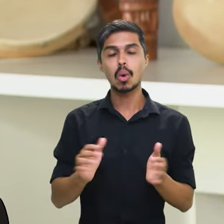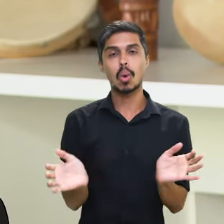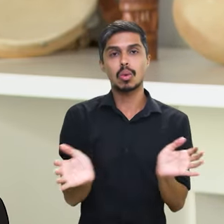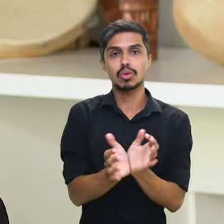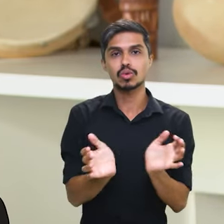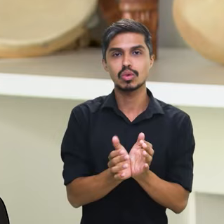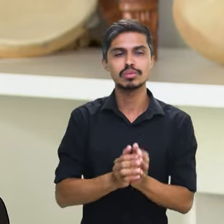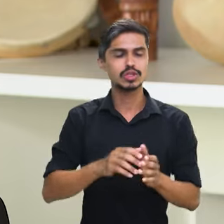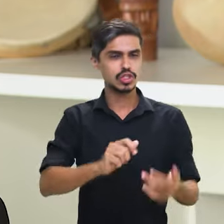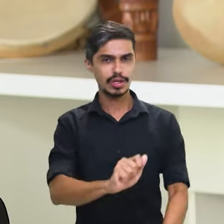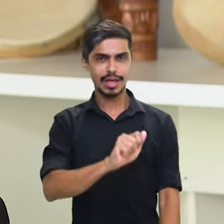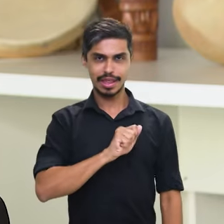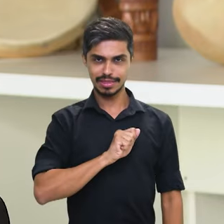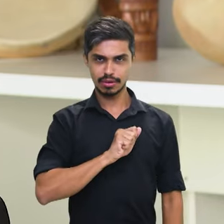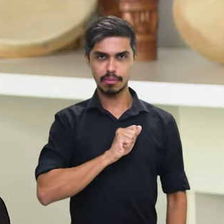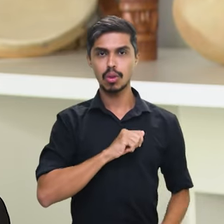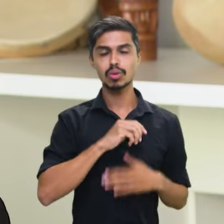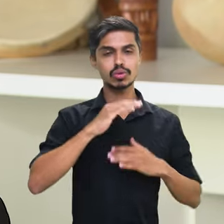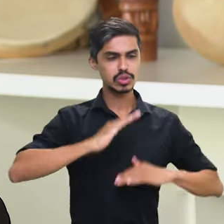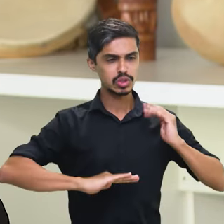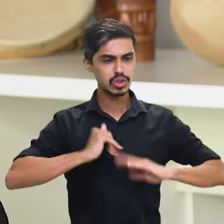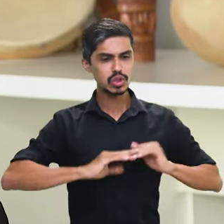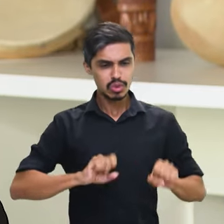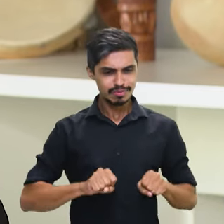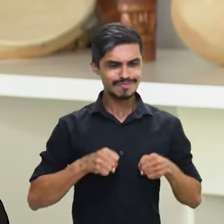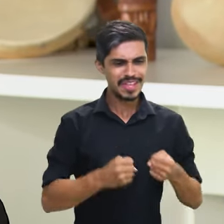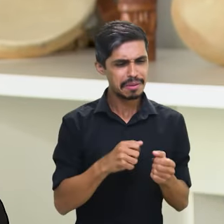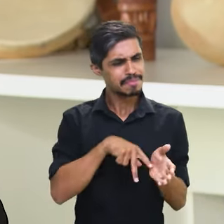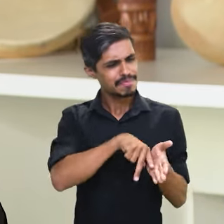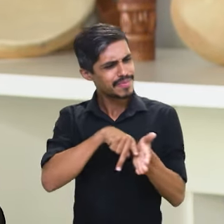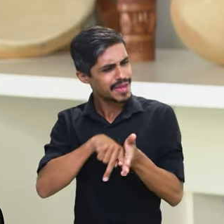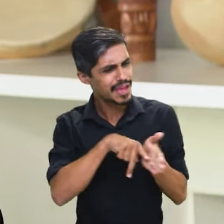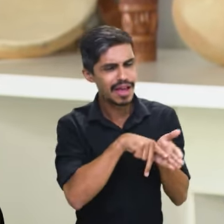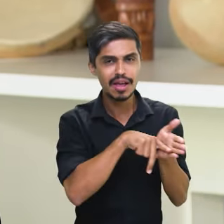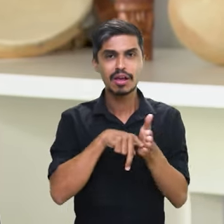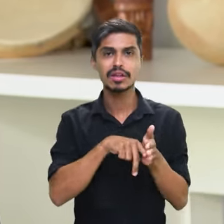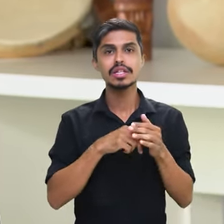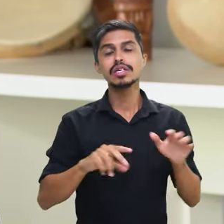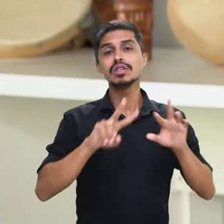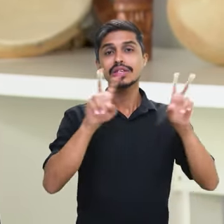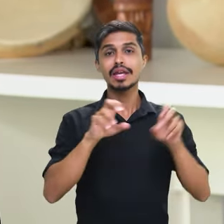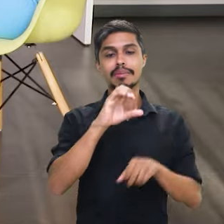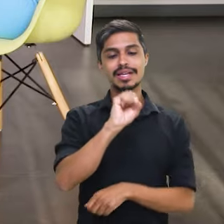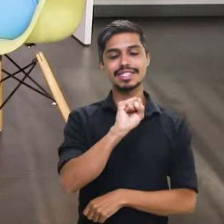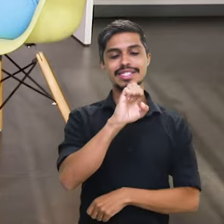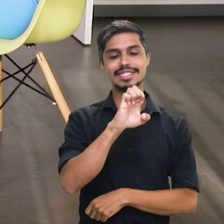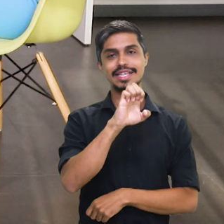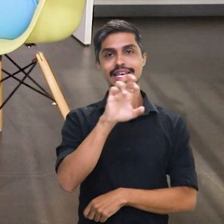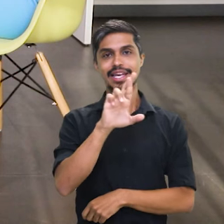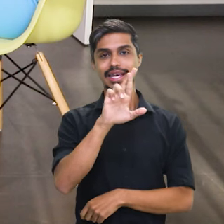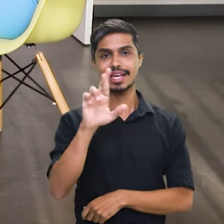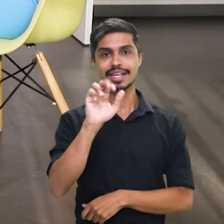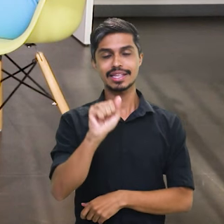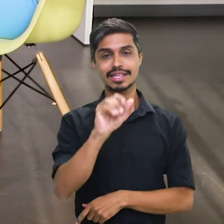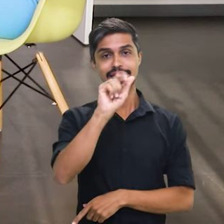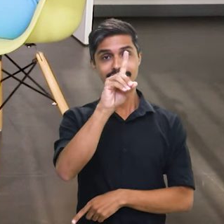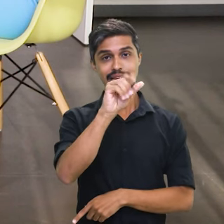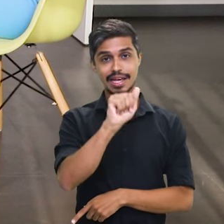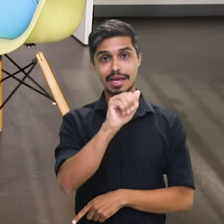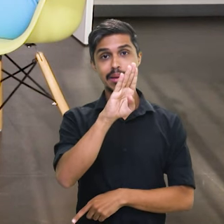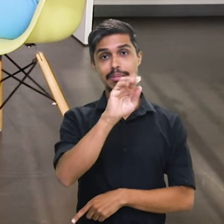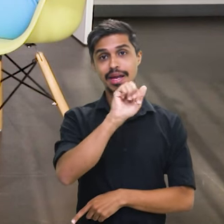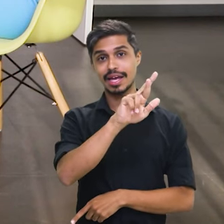de antropólogos e de pessoas que se estimularam em pesquisar sobre a Serra da Barriga, onde houve os